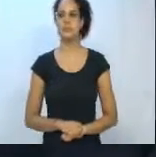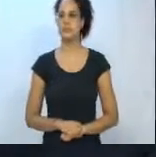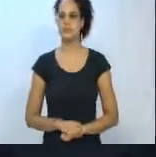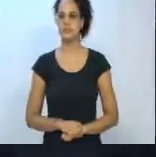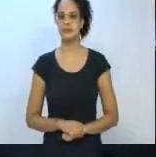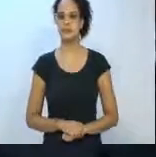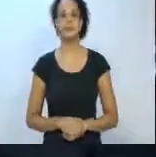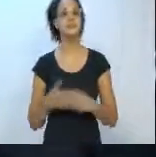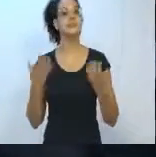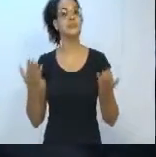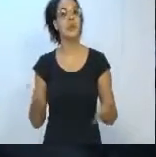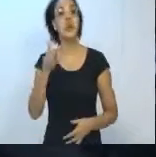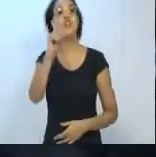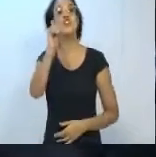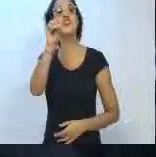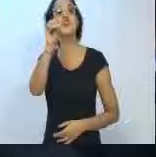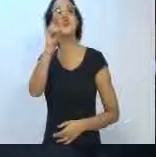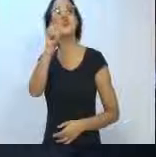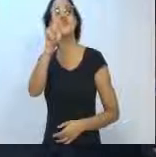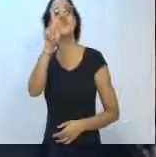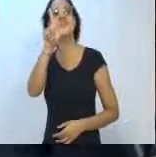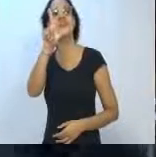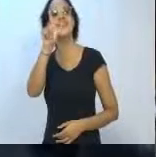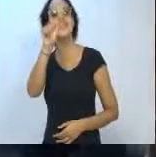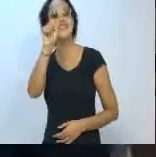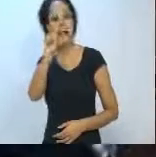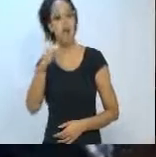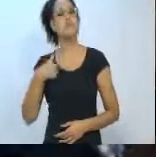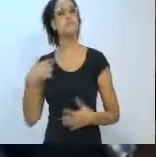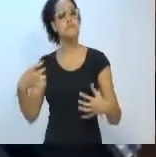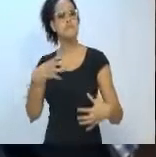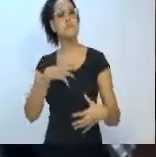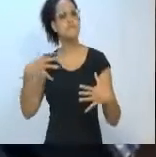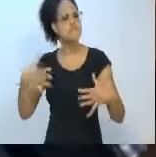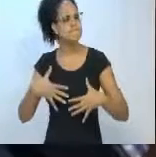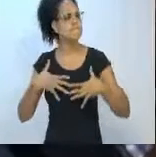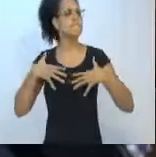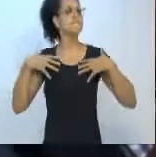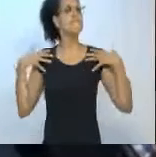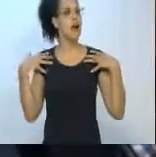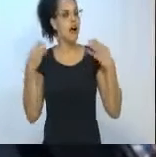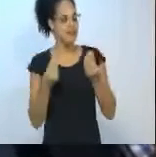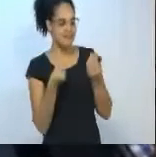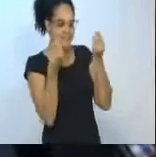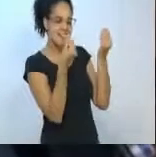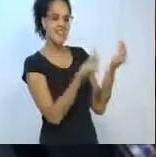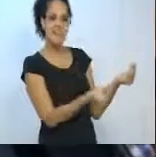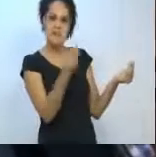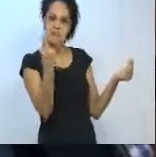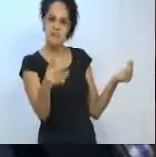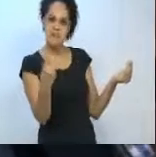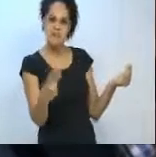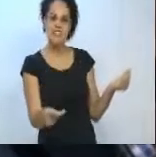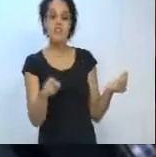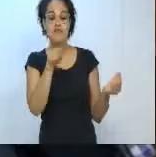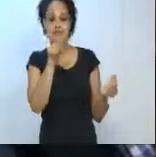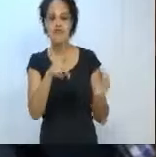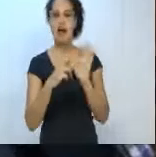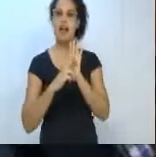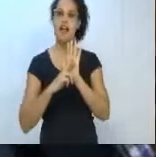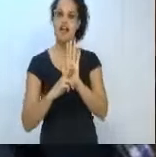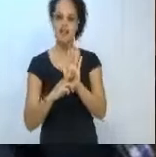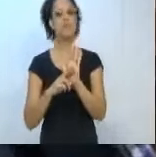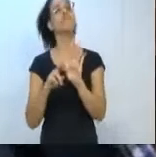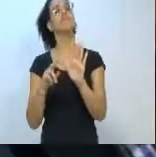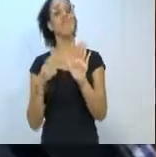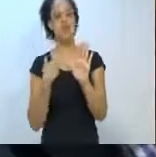Douglas, me sinto honrado de poder estar fazendo na noite de hoje essa entrega para você, de estar representando neste momento o Legislativo